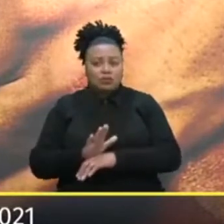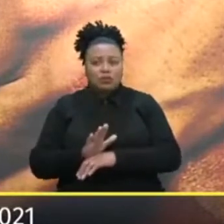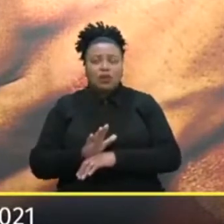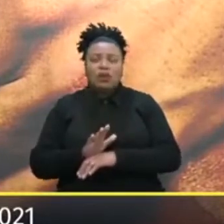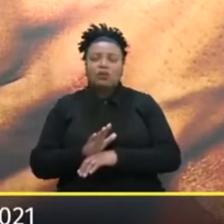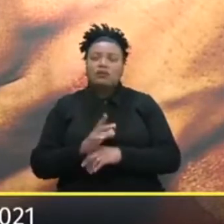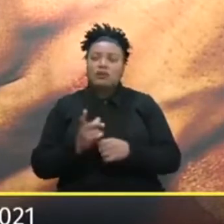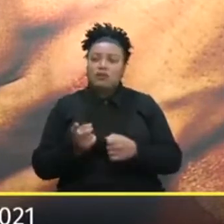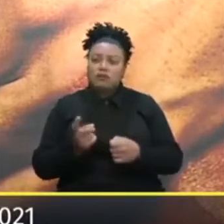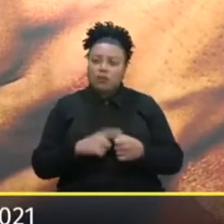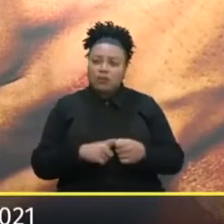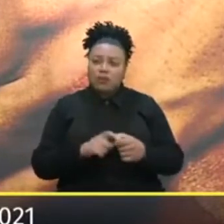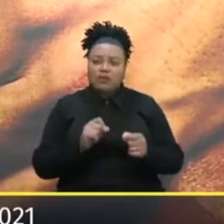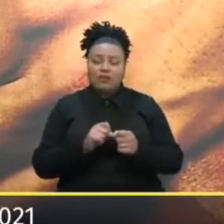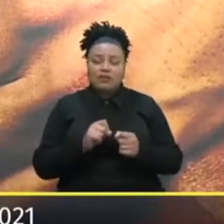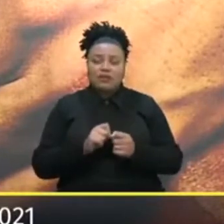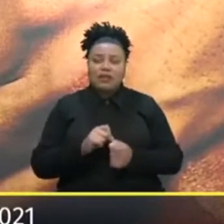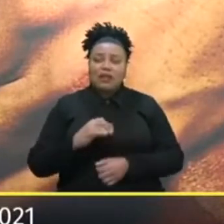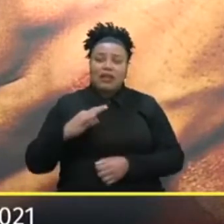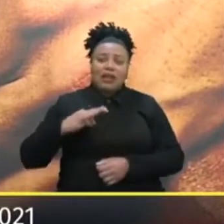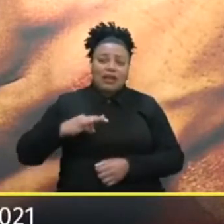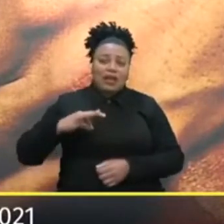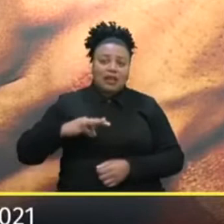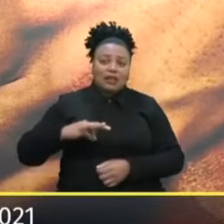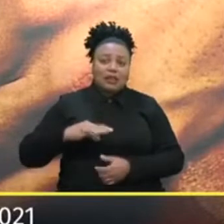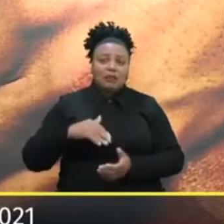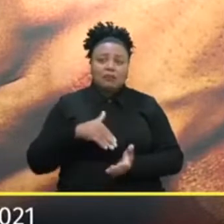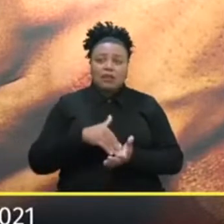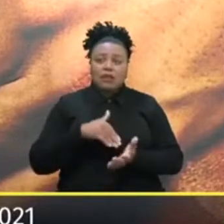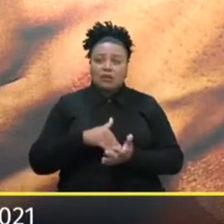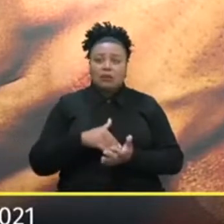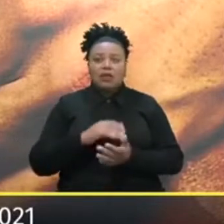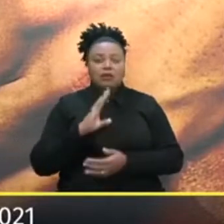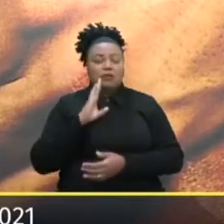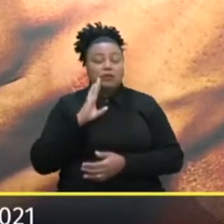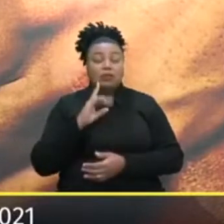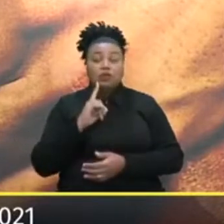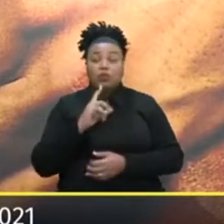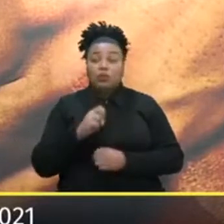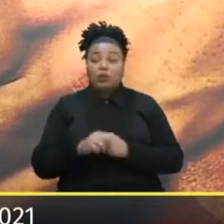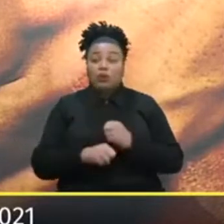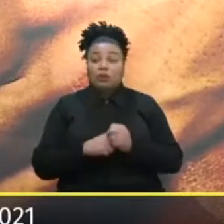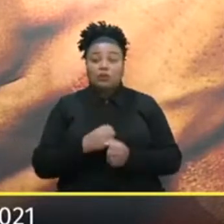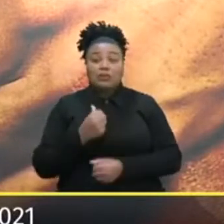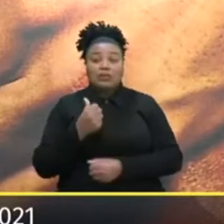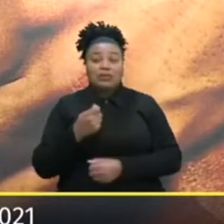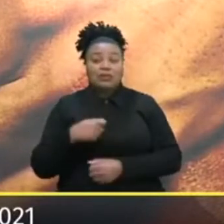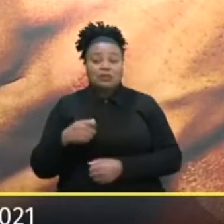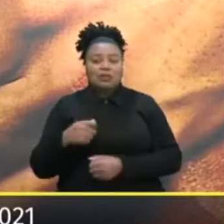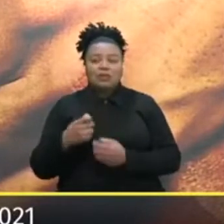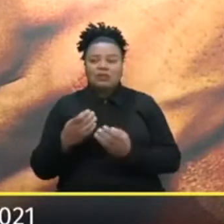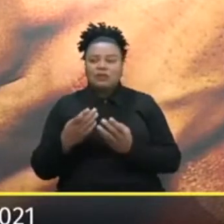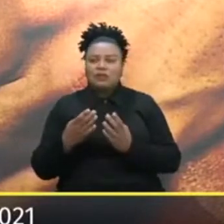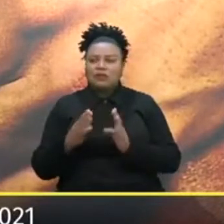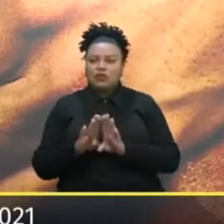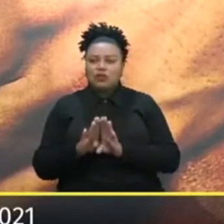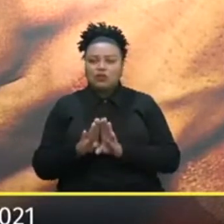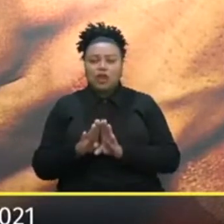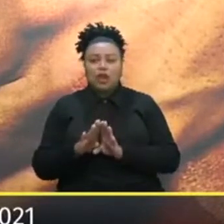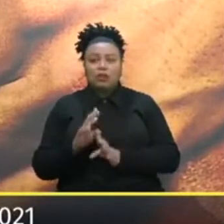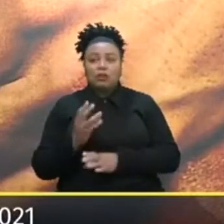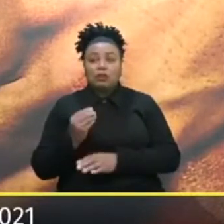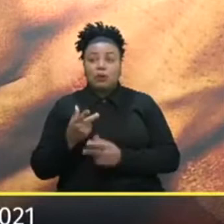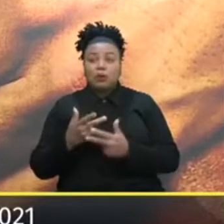Voltar a fazer No mínimo A renda mínima Especialmente Esses que ficaram Em um ano e meio Seis meses fechados Isso é uma coisa